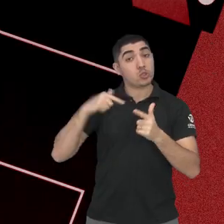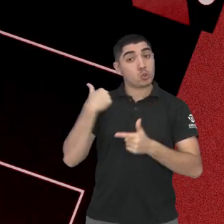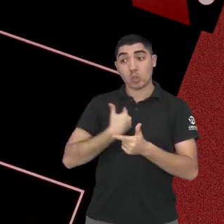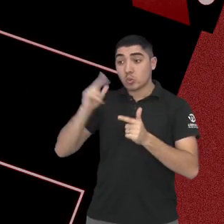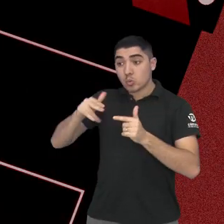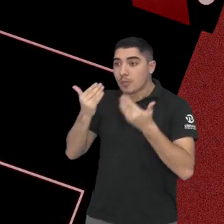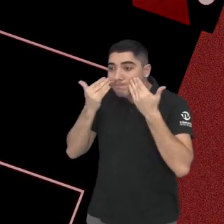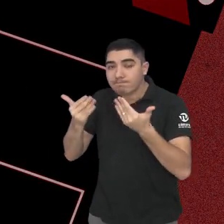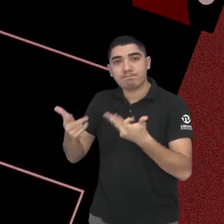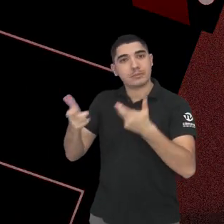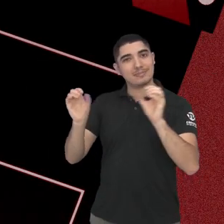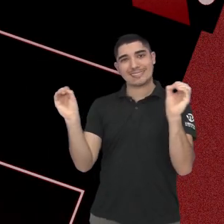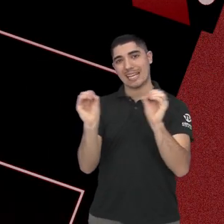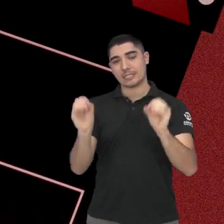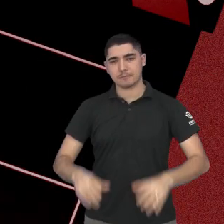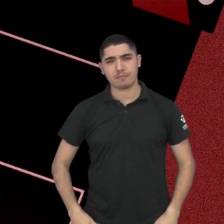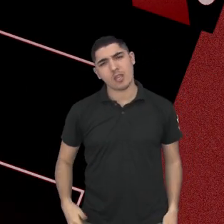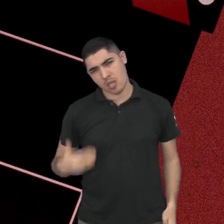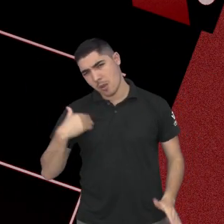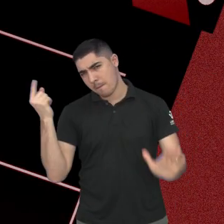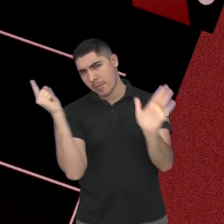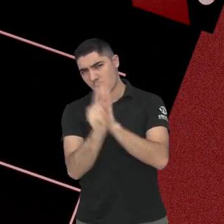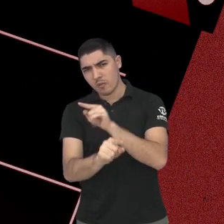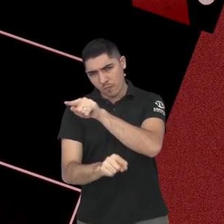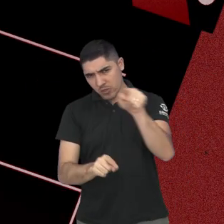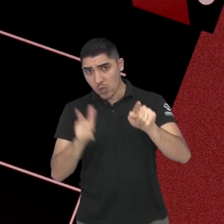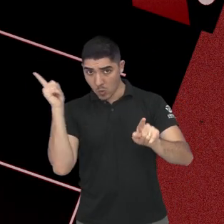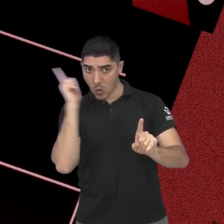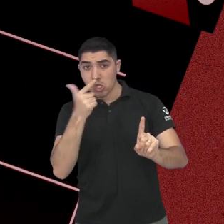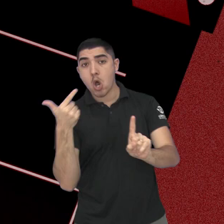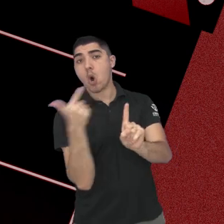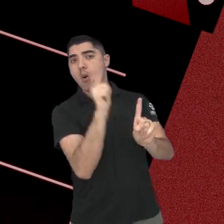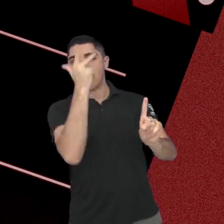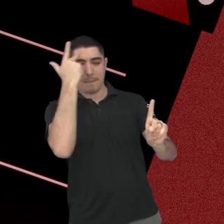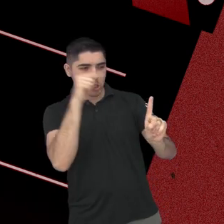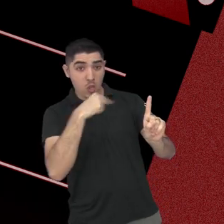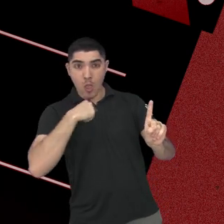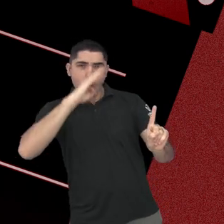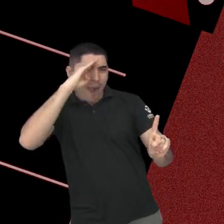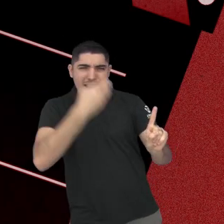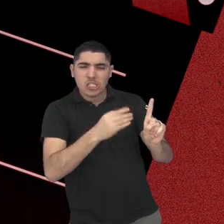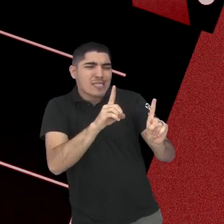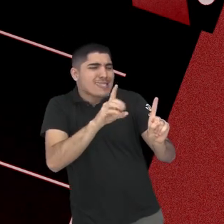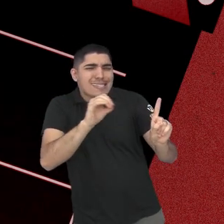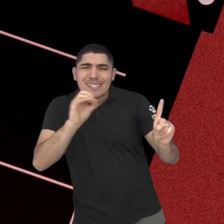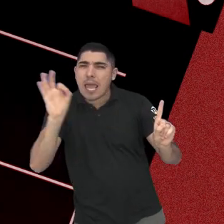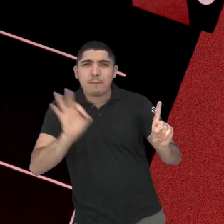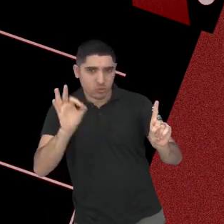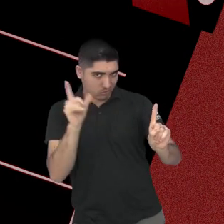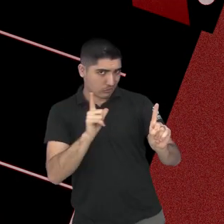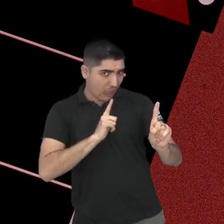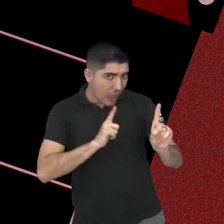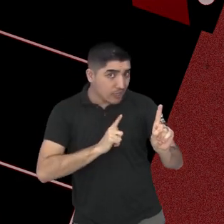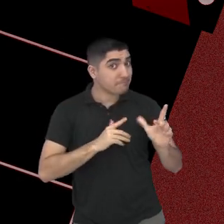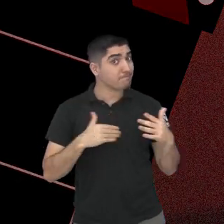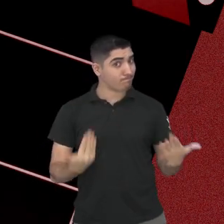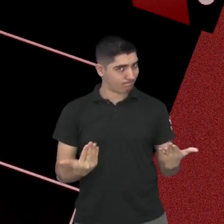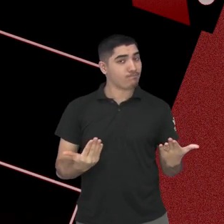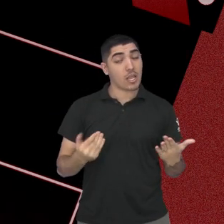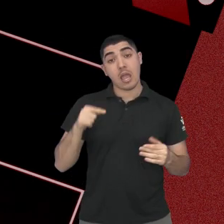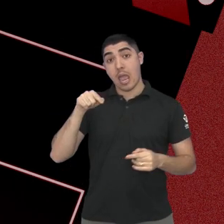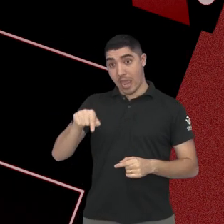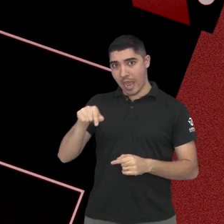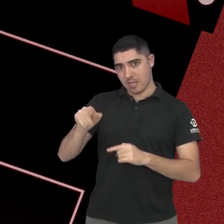E eu já aproveito para perguntar, você colocaria a mão no fogo por alguém? Eu fiz essa pergunta para introduzir essa série.